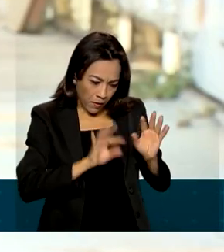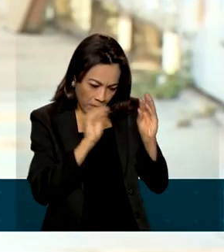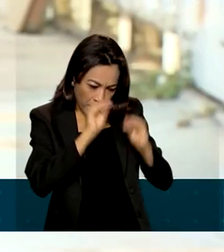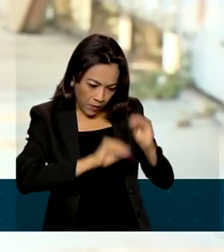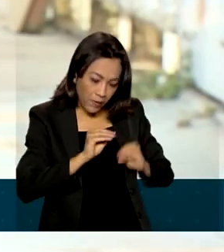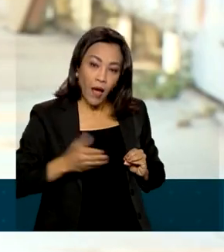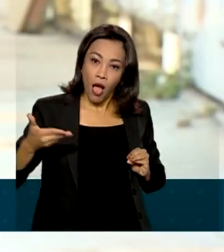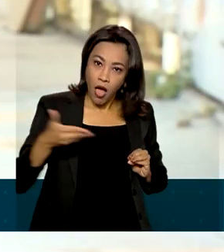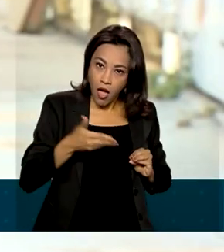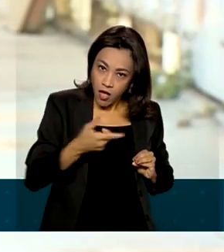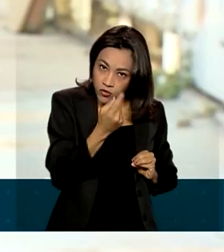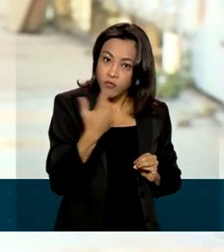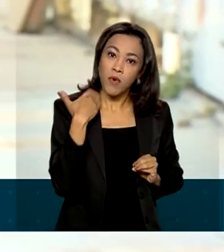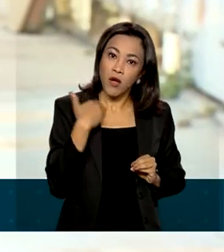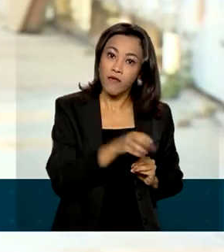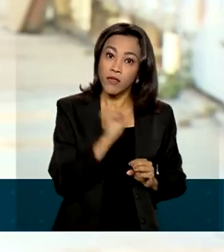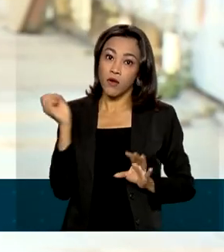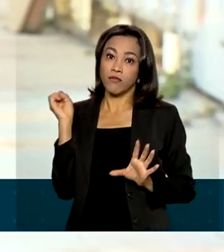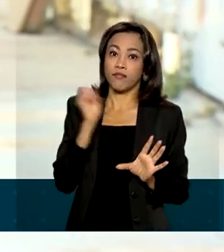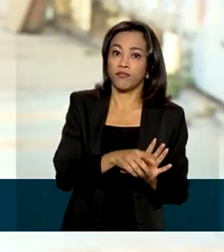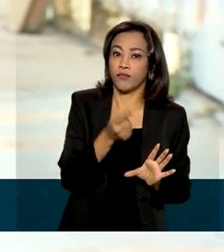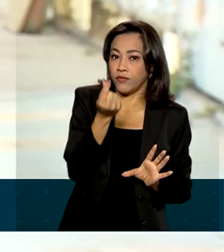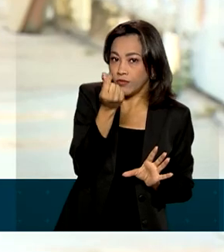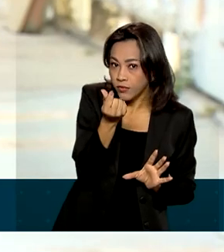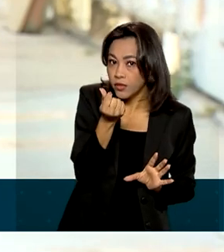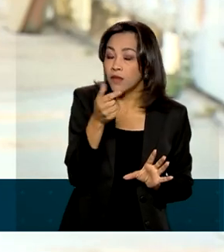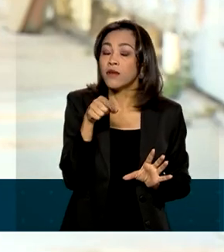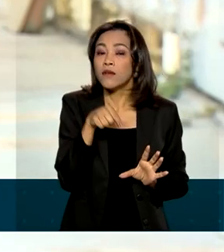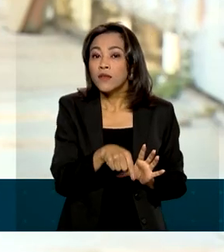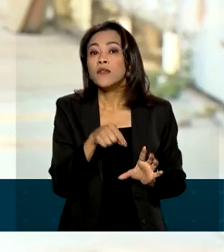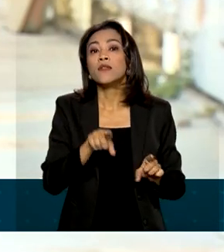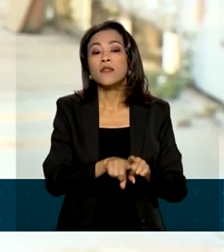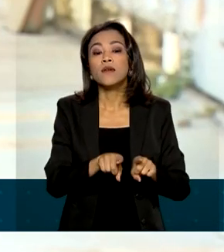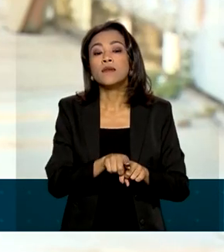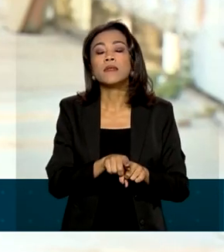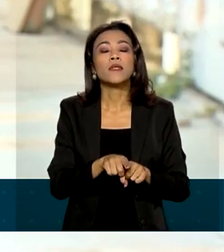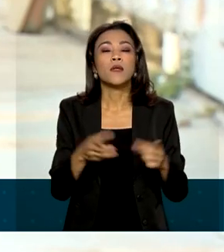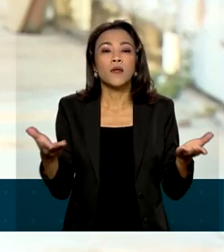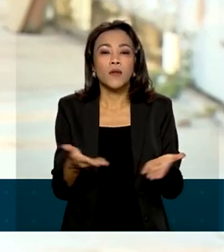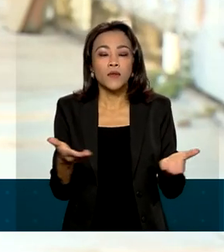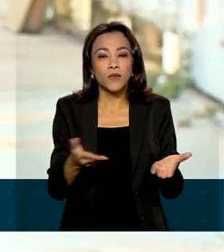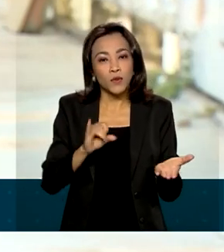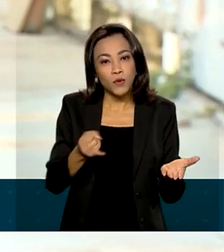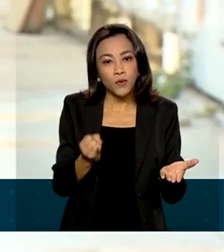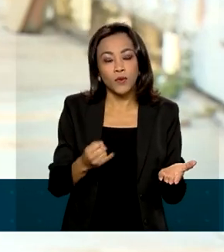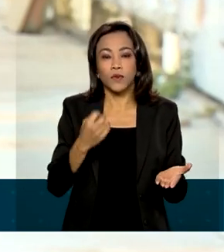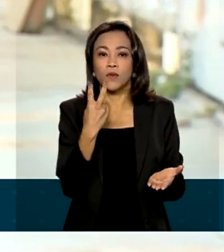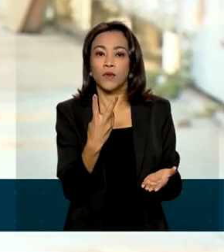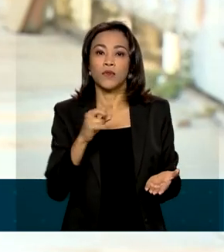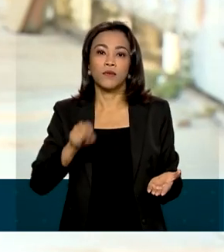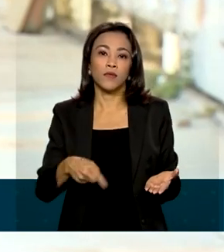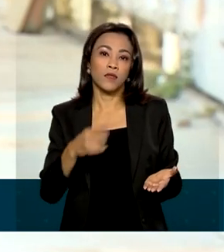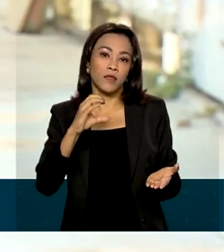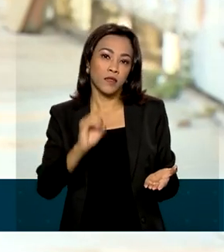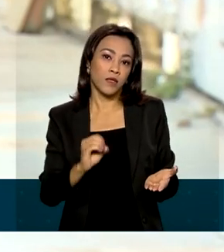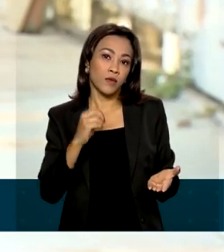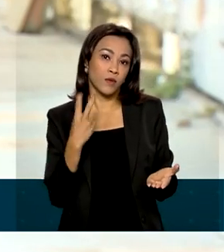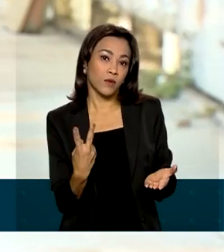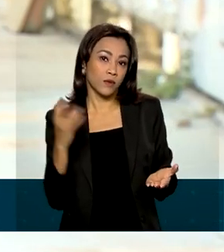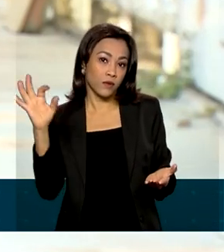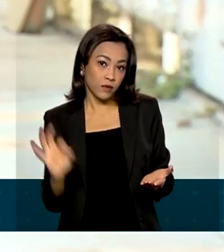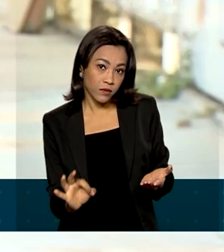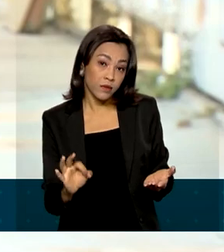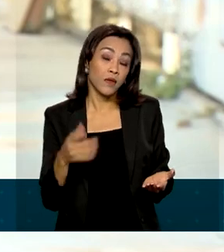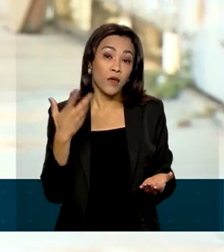é corrigido pela taxa Selic, a taxa básica de juros atualmente em 2,02%. O